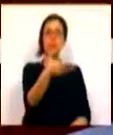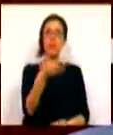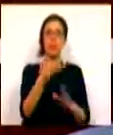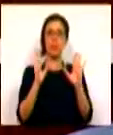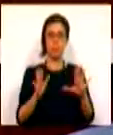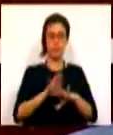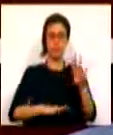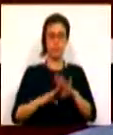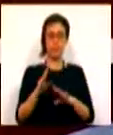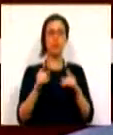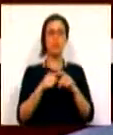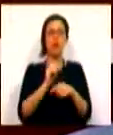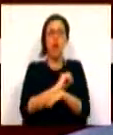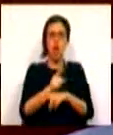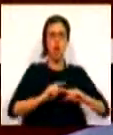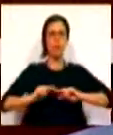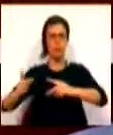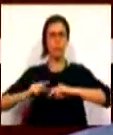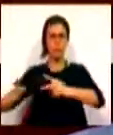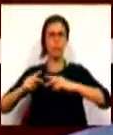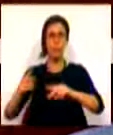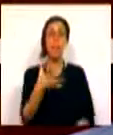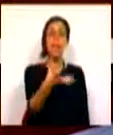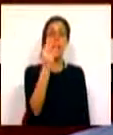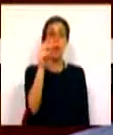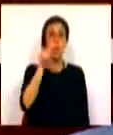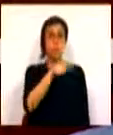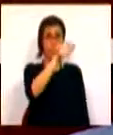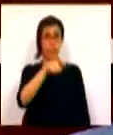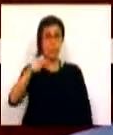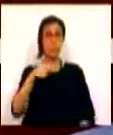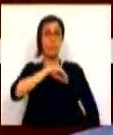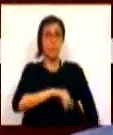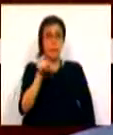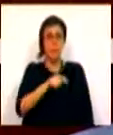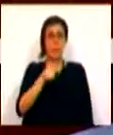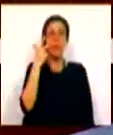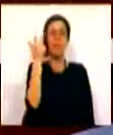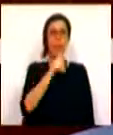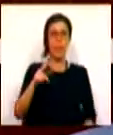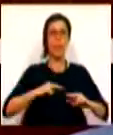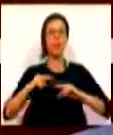procedemos à migração imediata de cerca de 13 mil beneficiários de subsídio mensal vitalício.